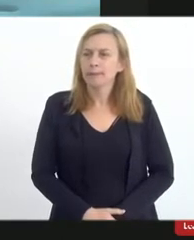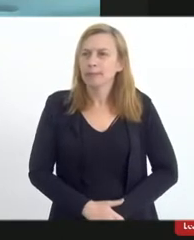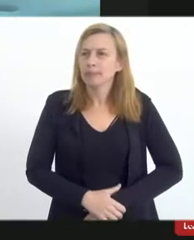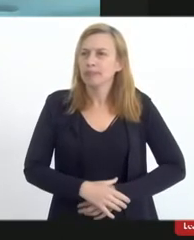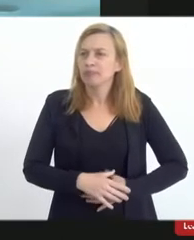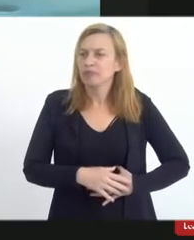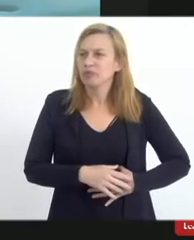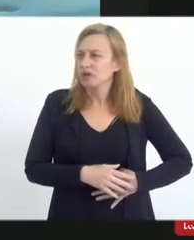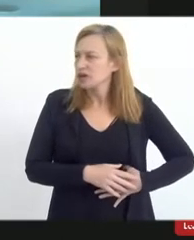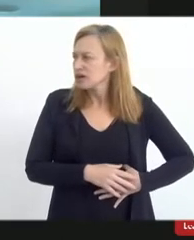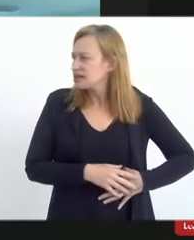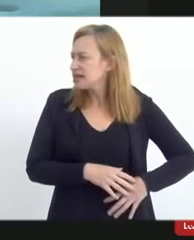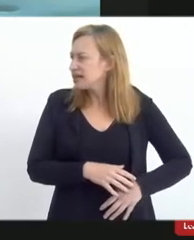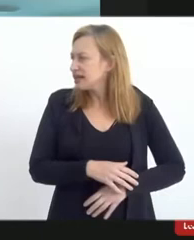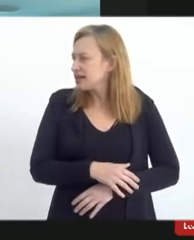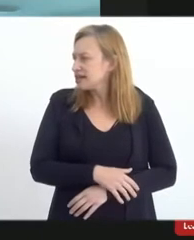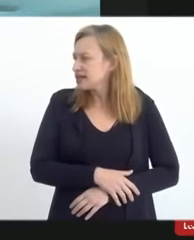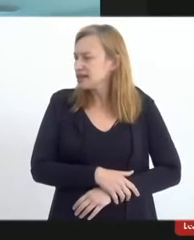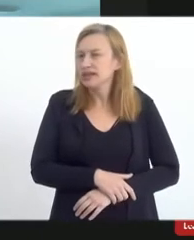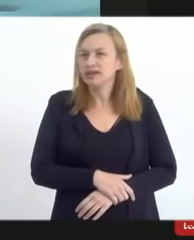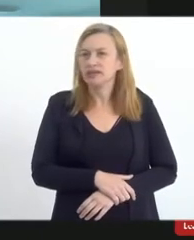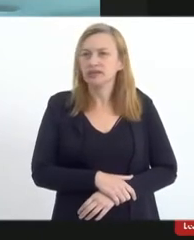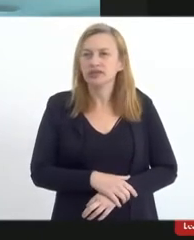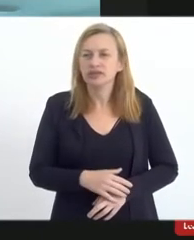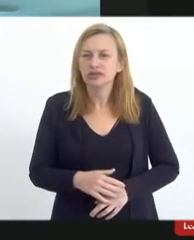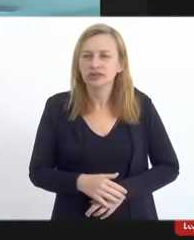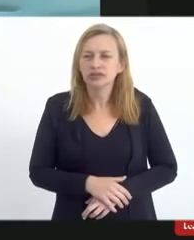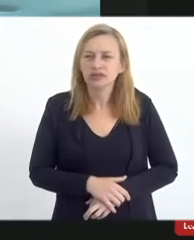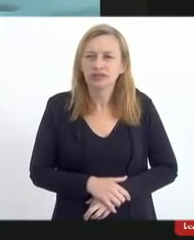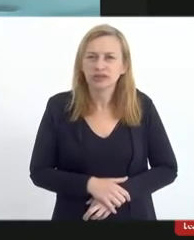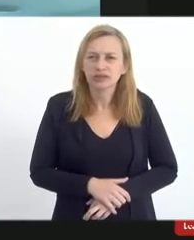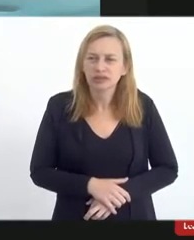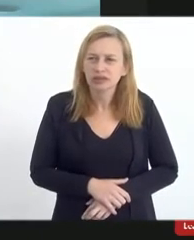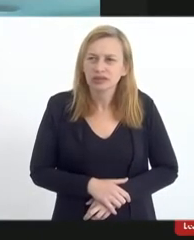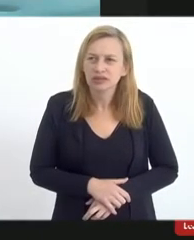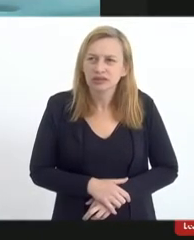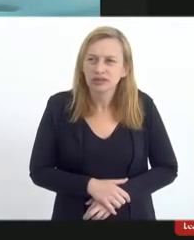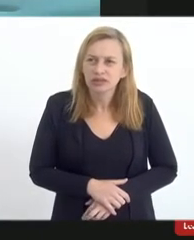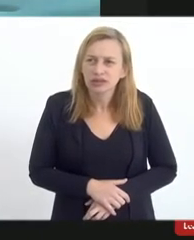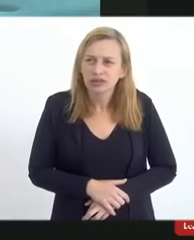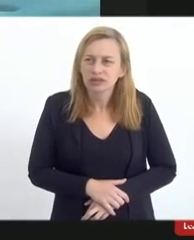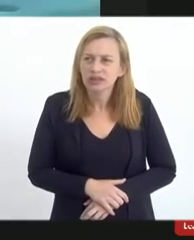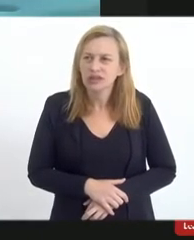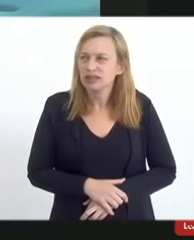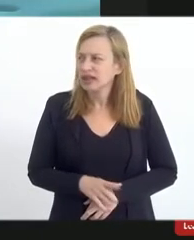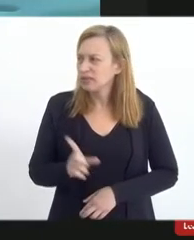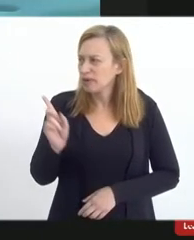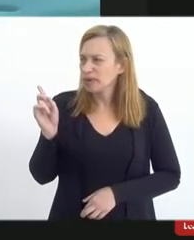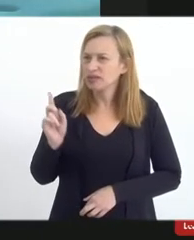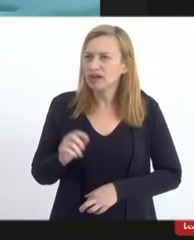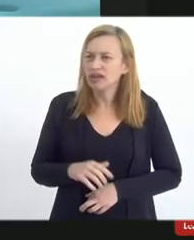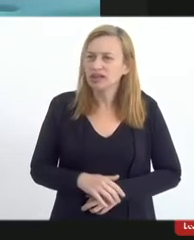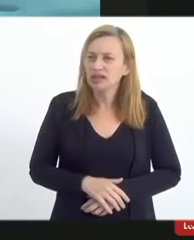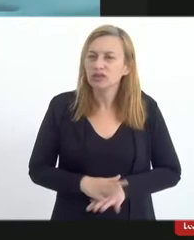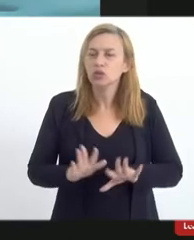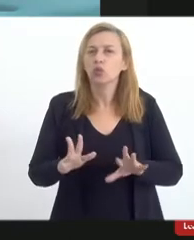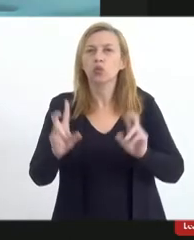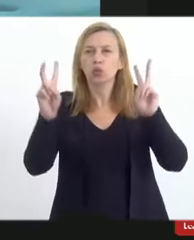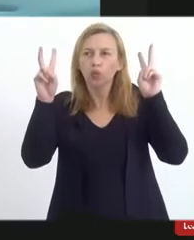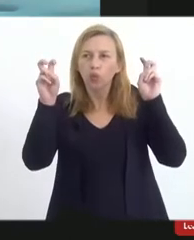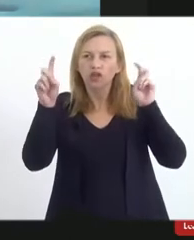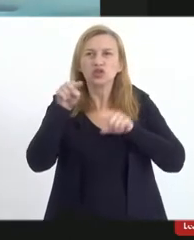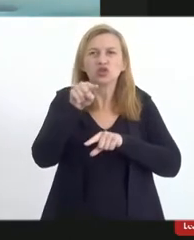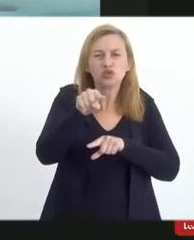A unidade na amizade social, como diz a Fratelli Tutti, é a questão de